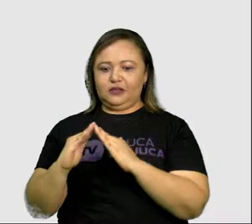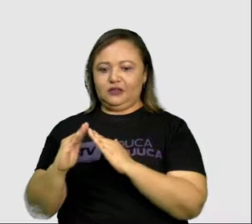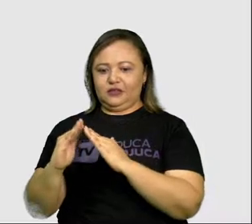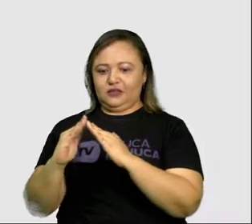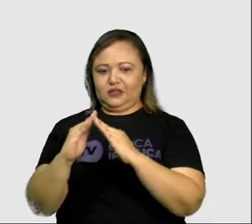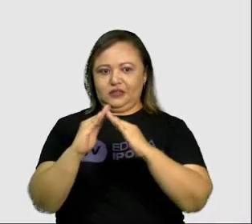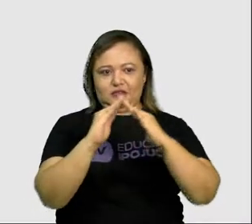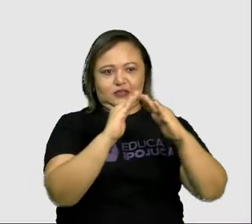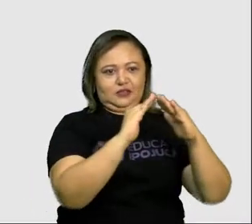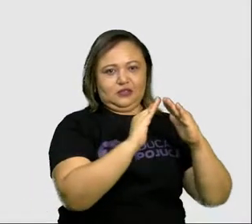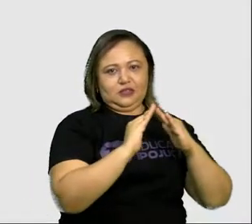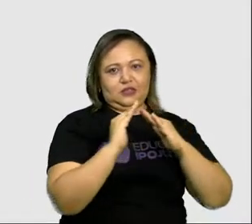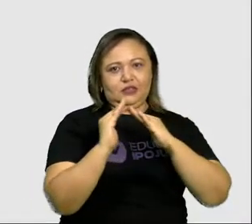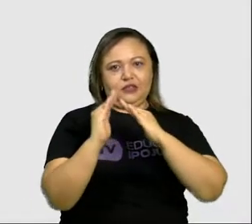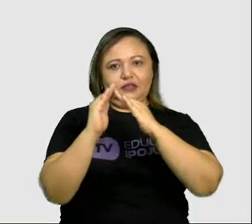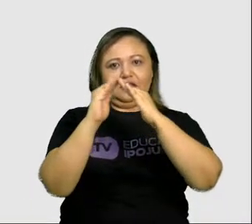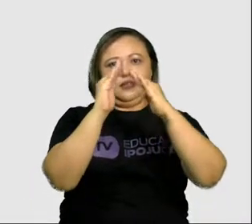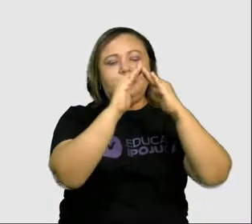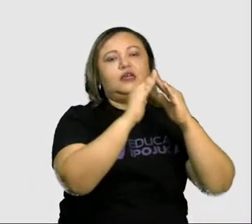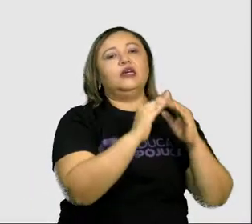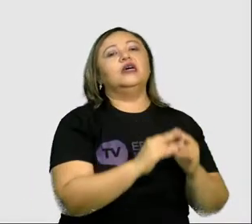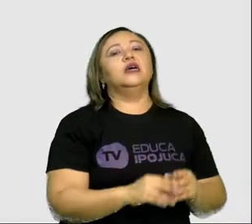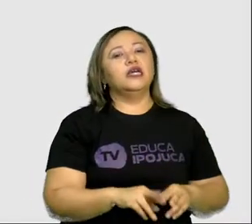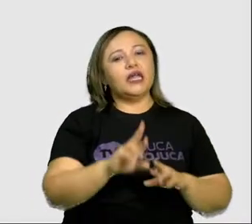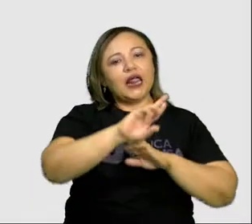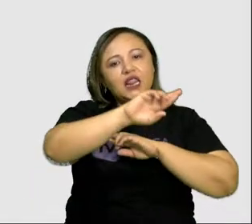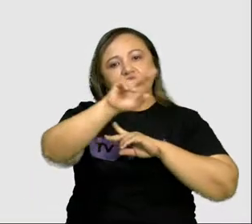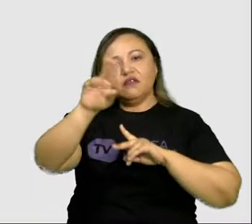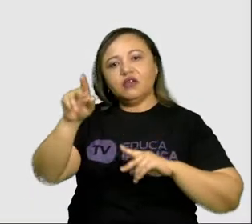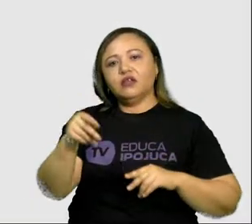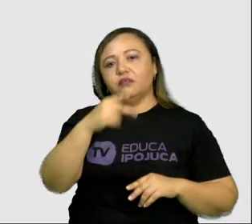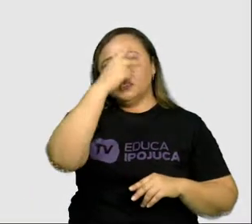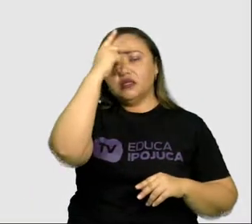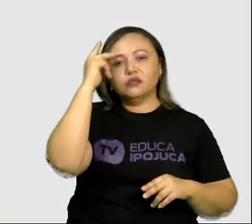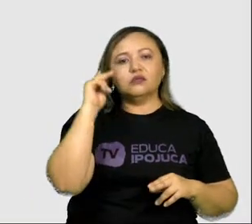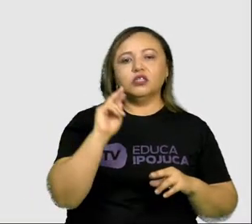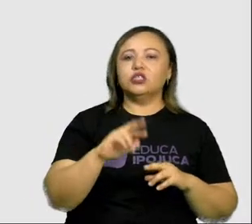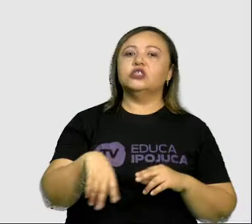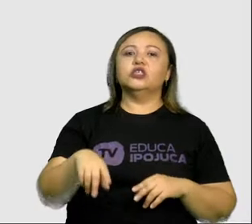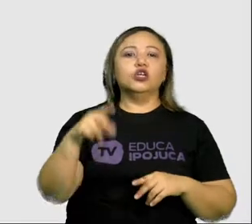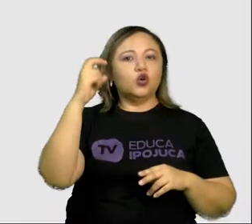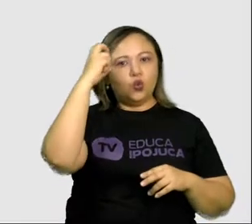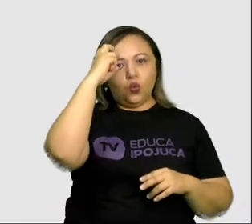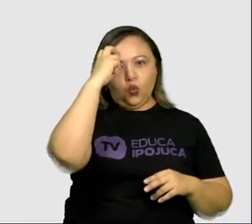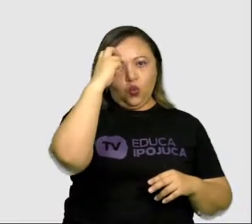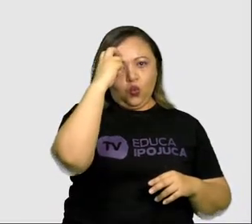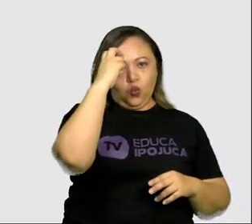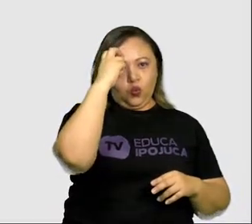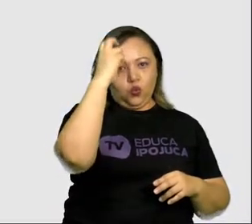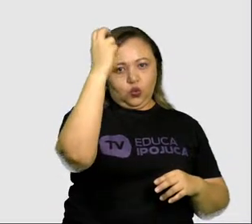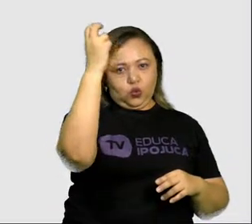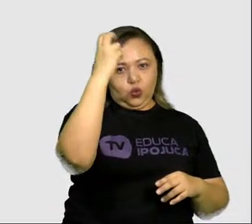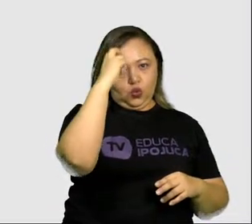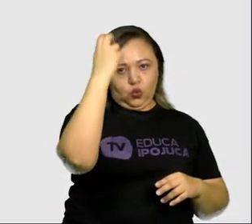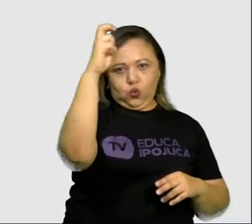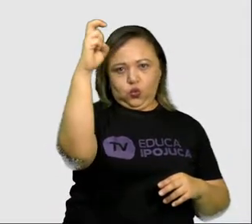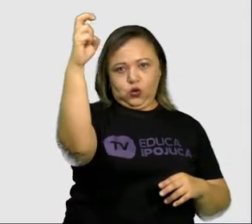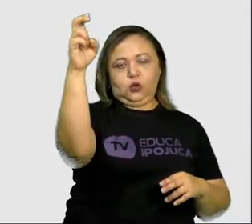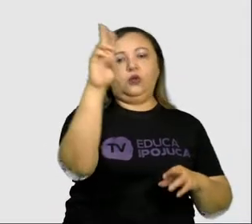habitacional, cultural, de serviço, industrial e etc. Ou seja, nesse